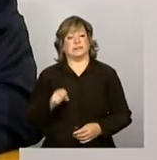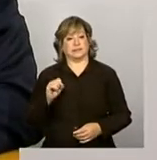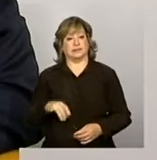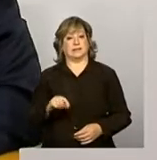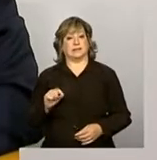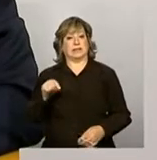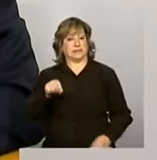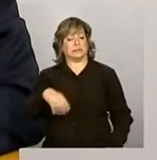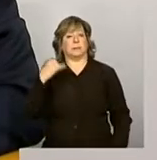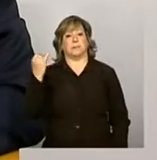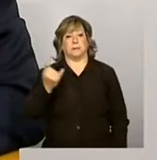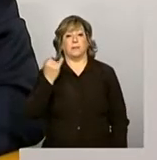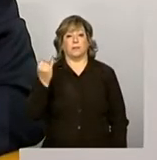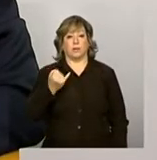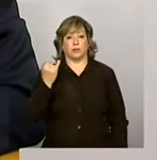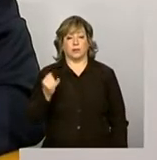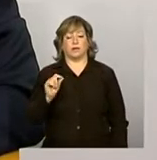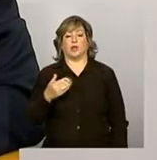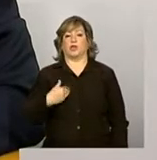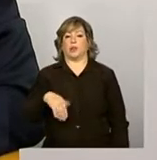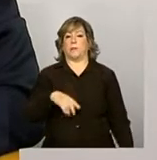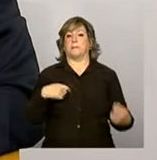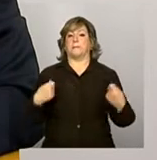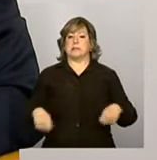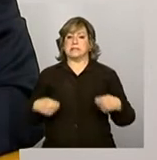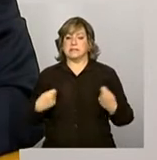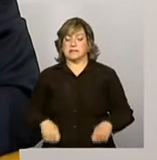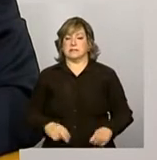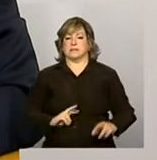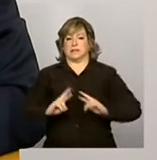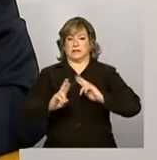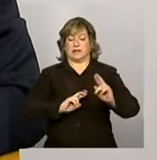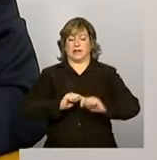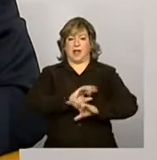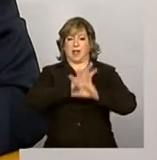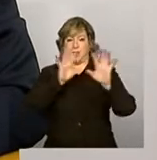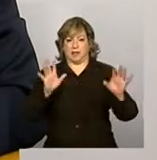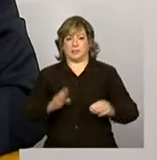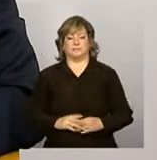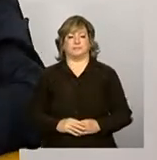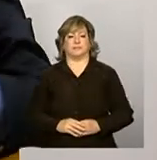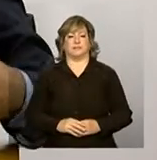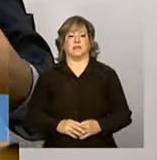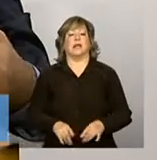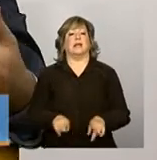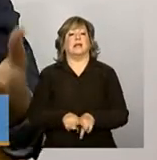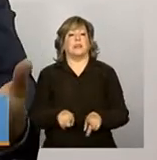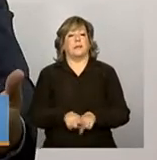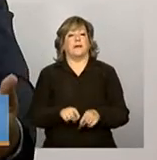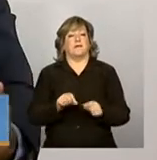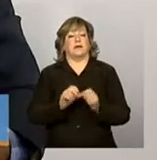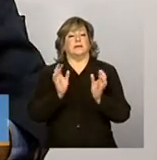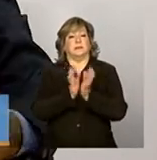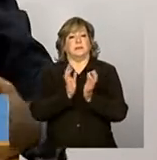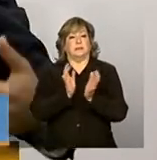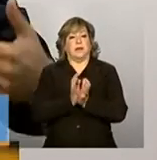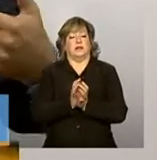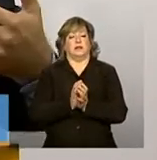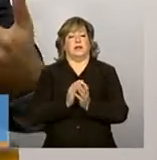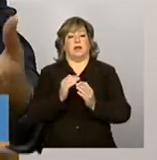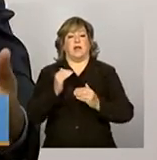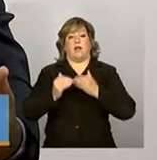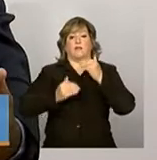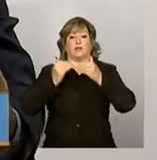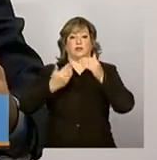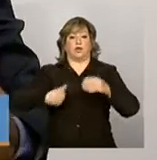importantíssima que a gente deve deixar claro. Faz parte também do processo de evolução do nosso país, das